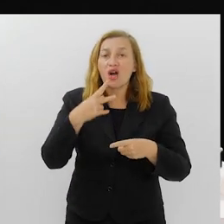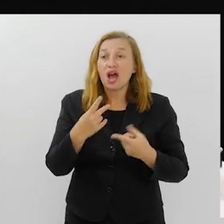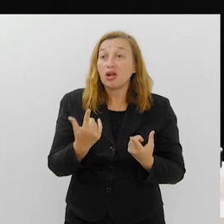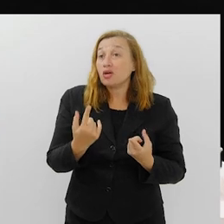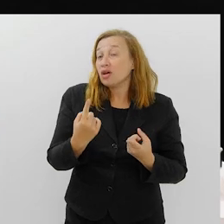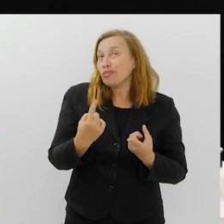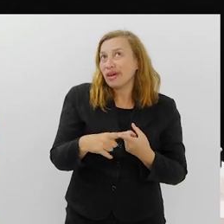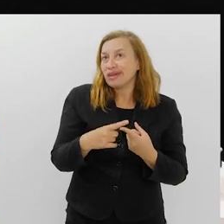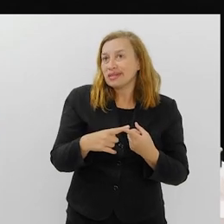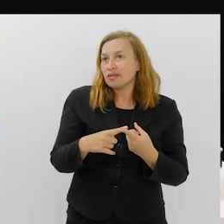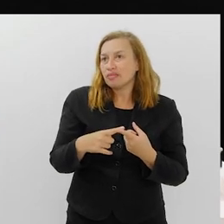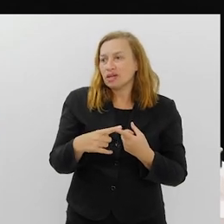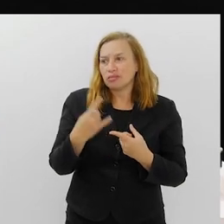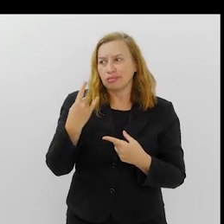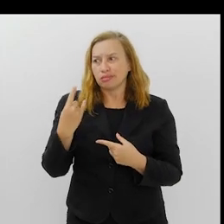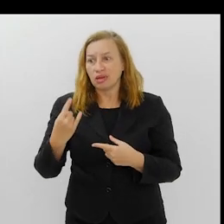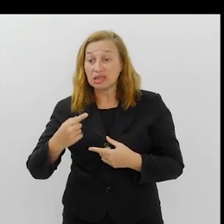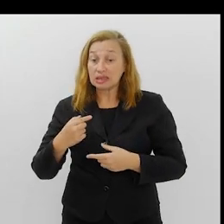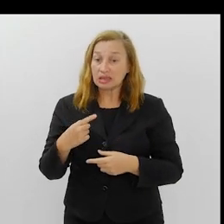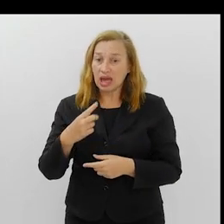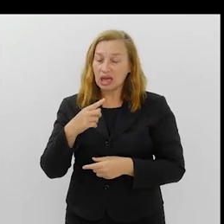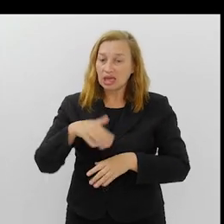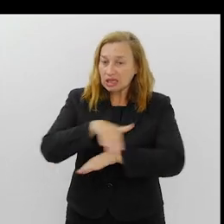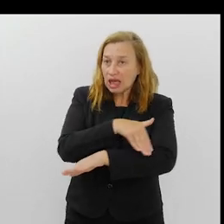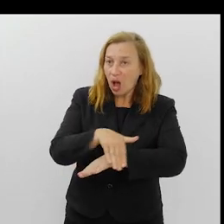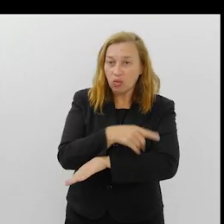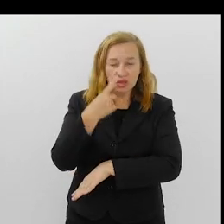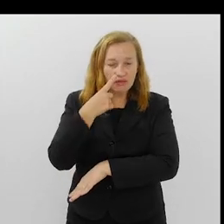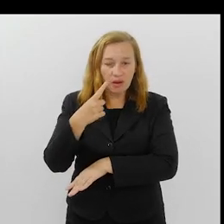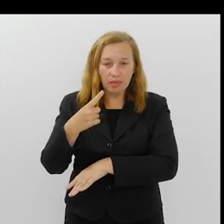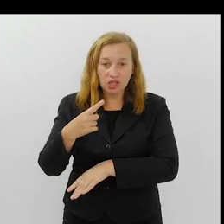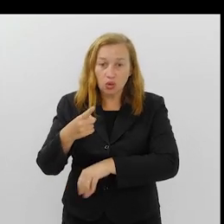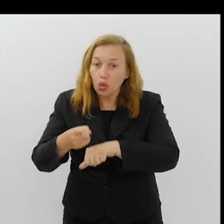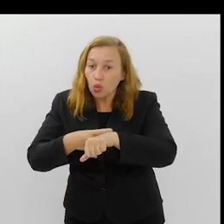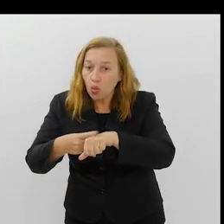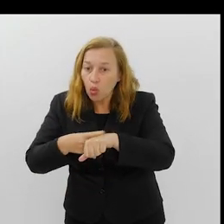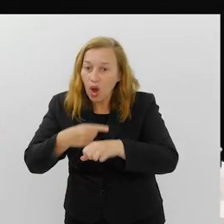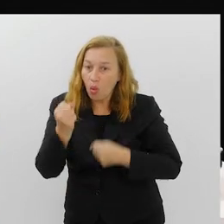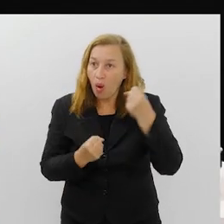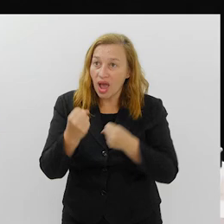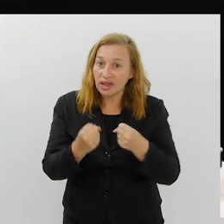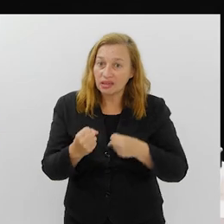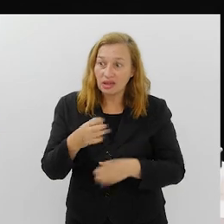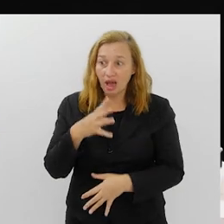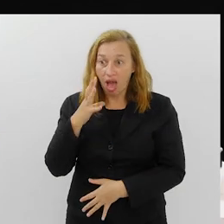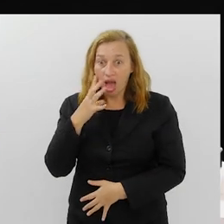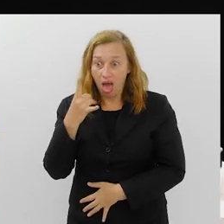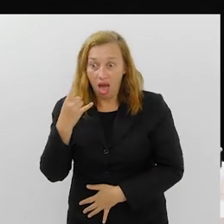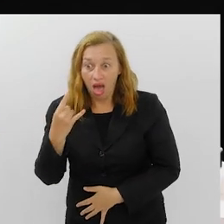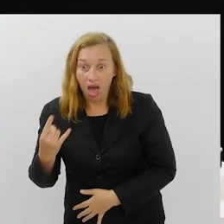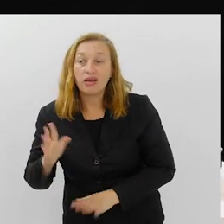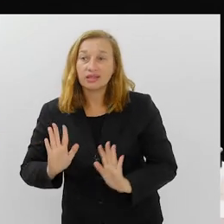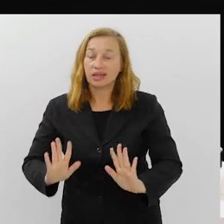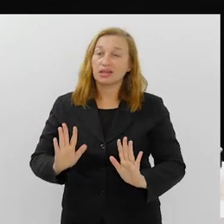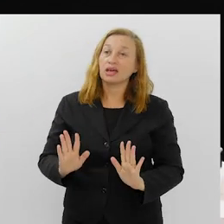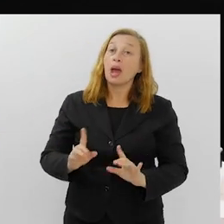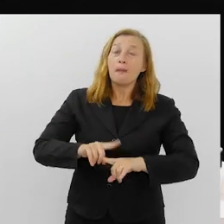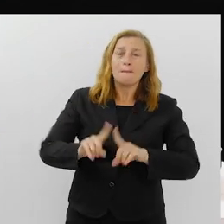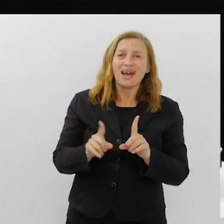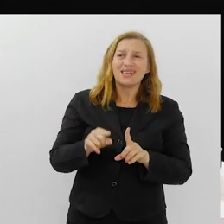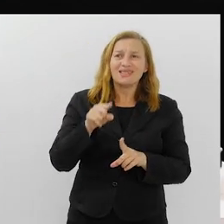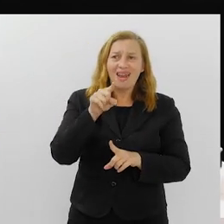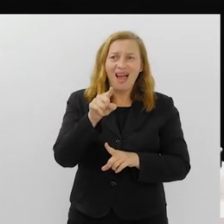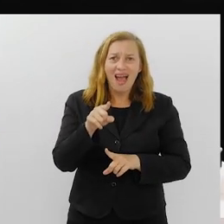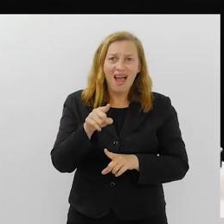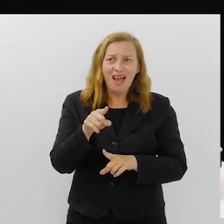Porque é uma coisa que sempre mexe, né? Você está na rua, você vê uma pessoa correndo pelada, eu falo... É um susto, né? Ali a